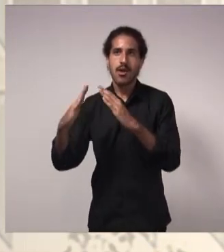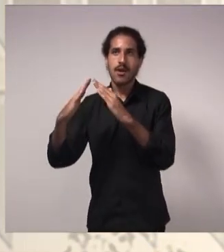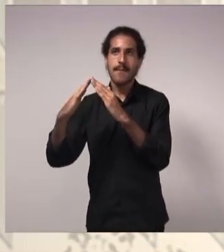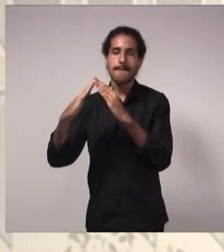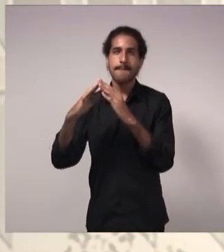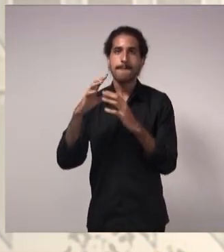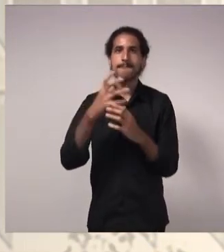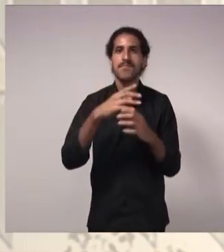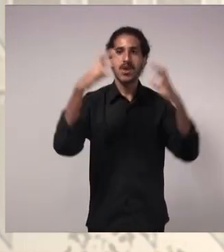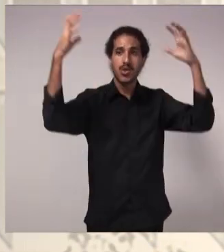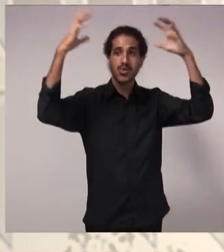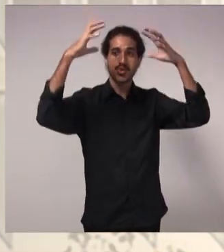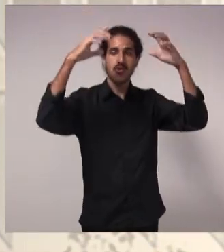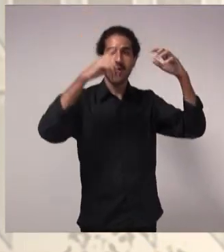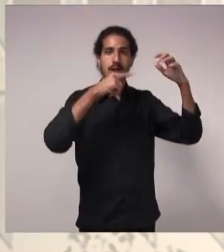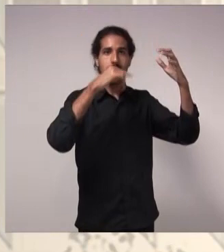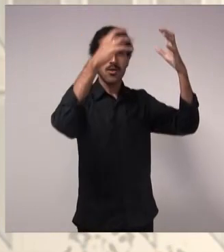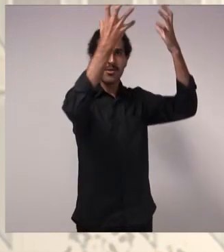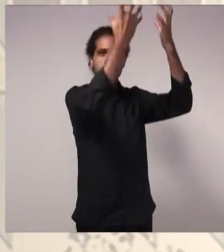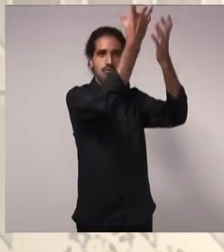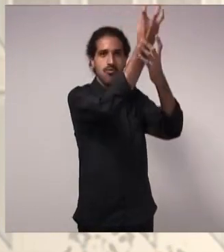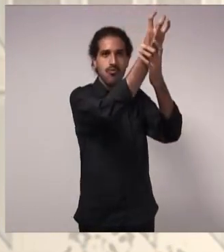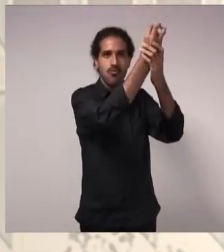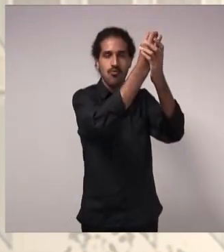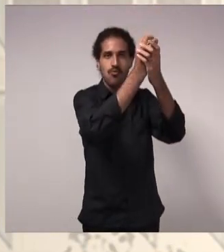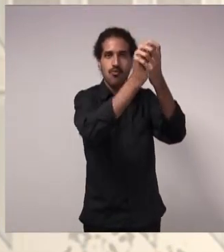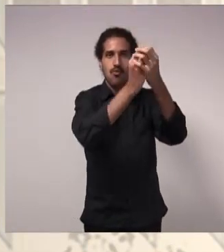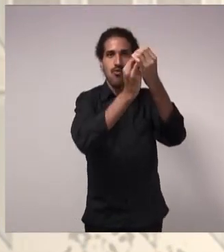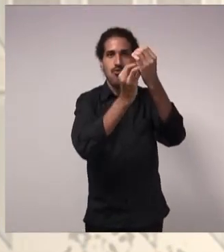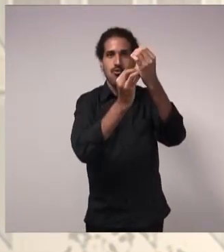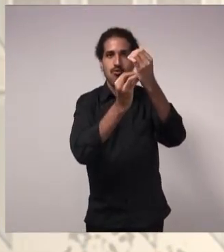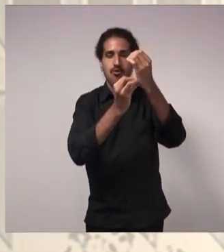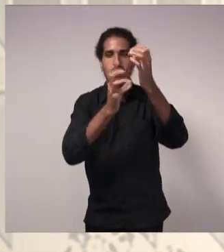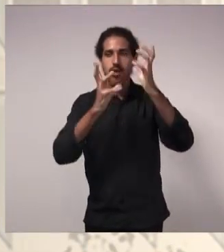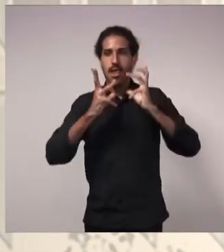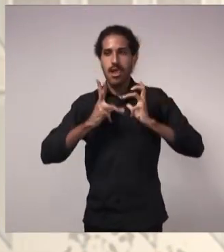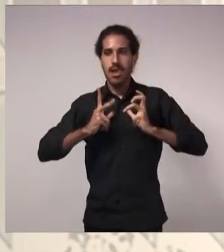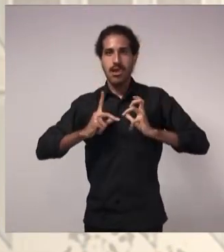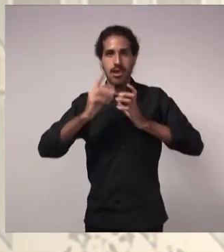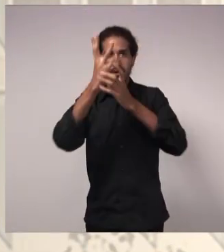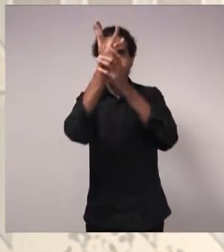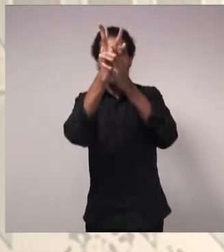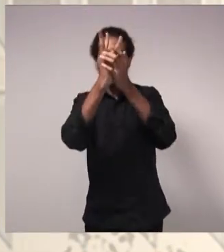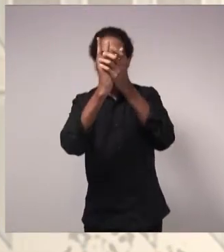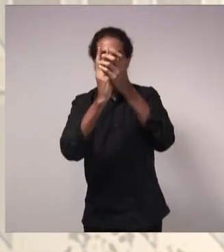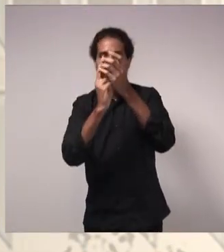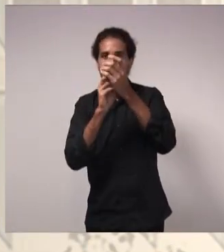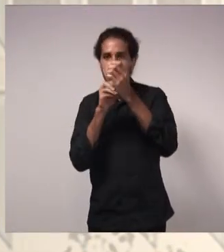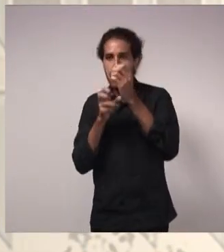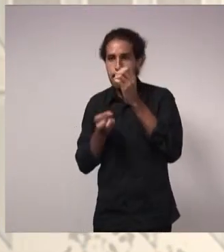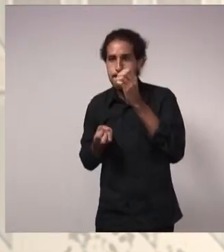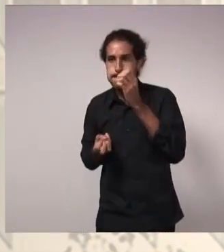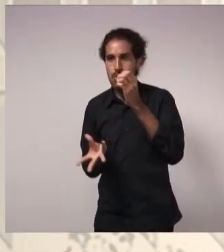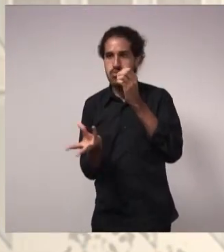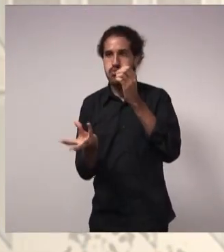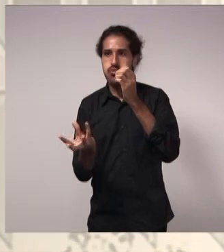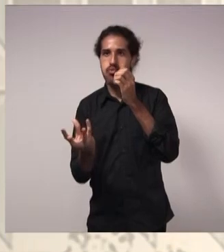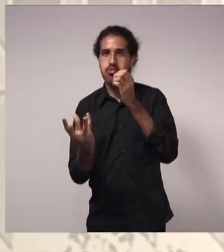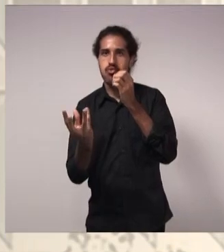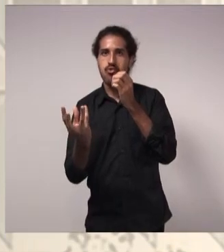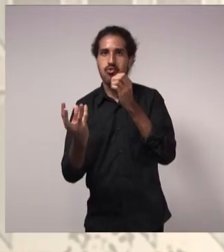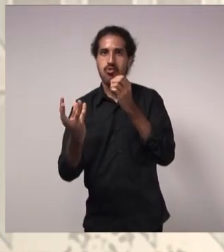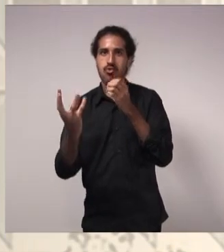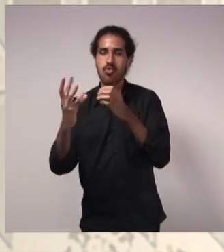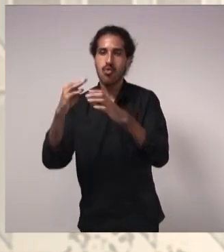captar essa água da chuva, realizar o tratamento, e essa água armazenada vai ser bombeada para um reservatório superior de